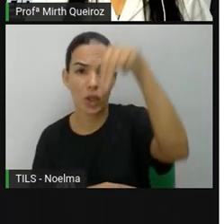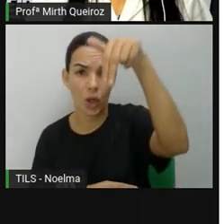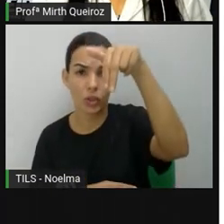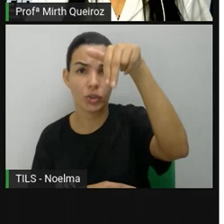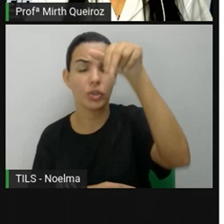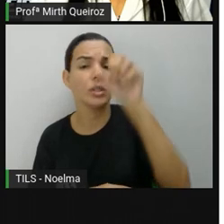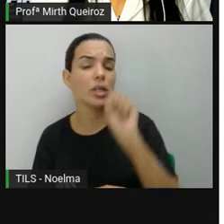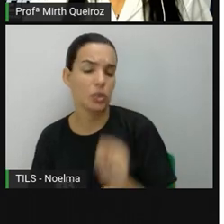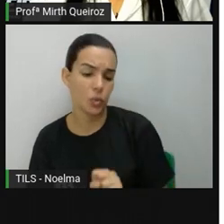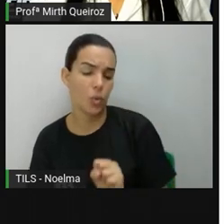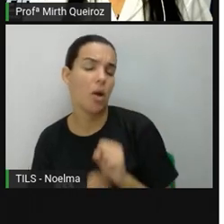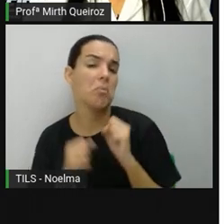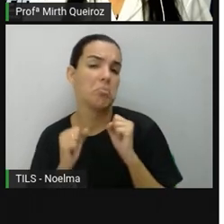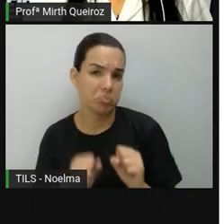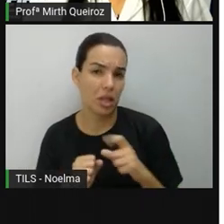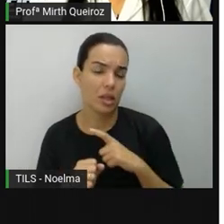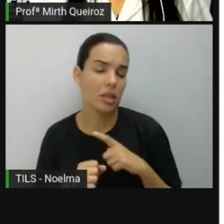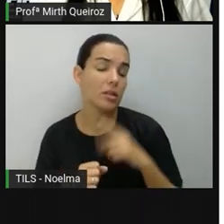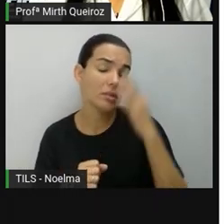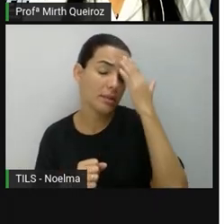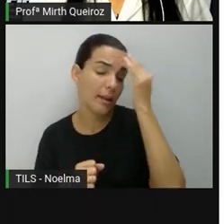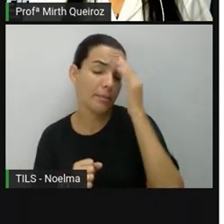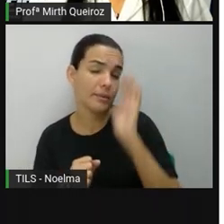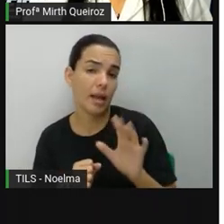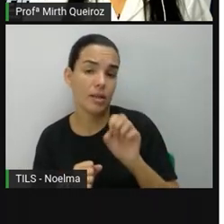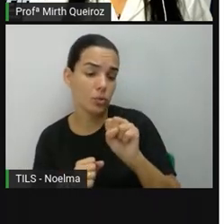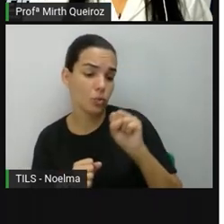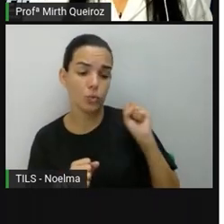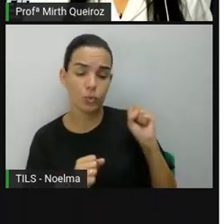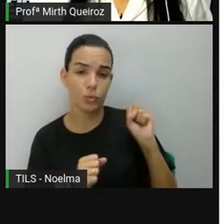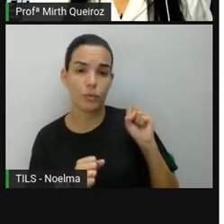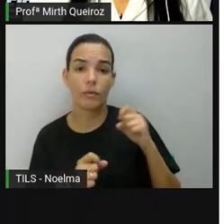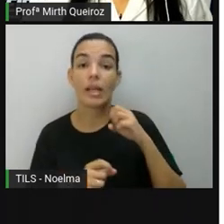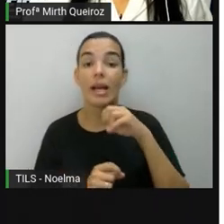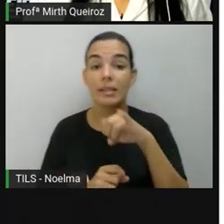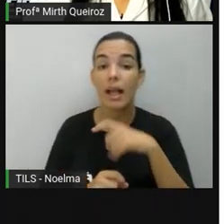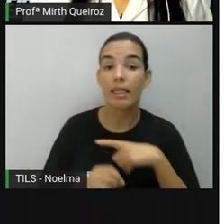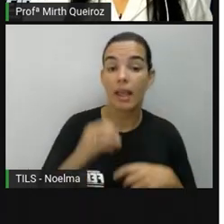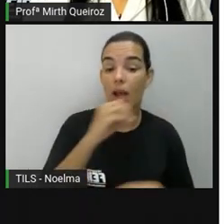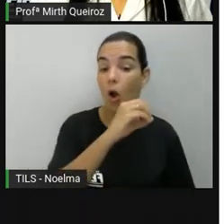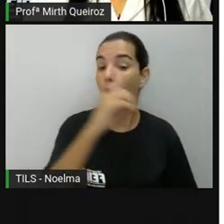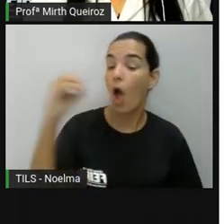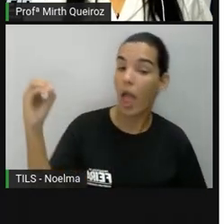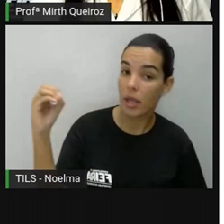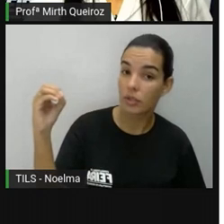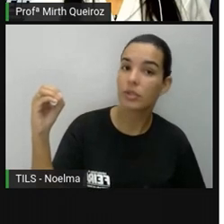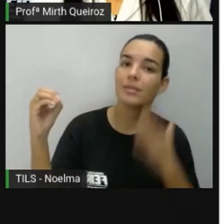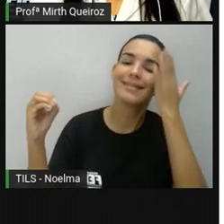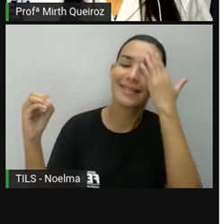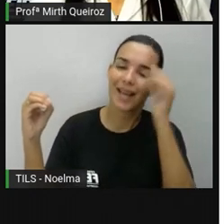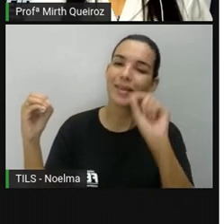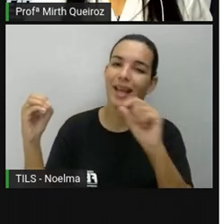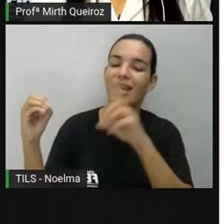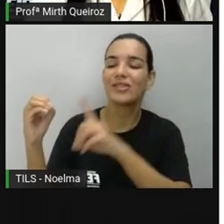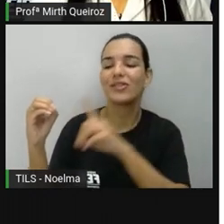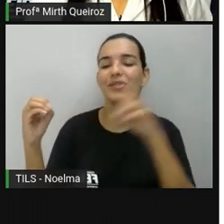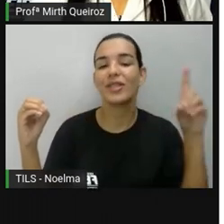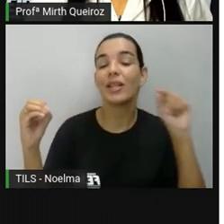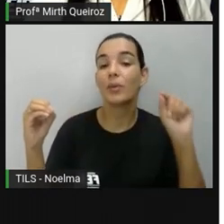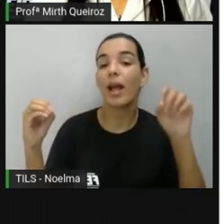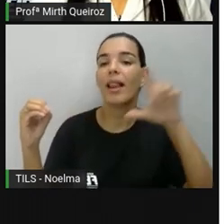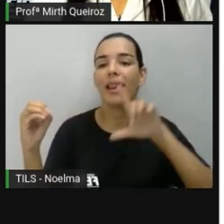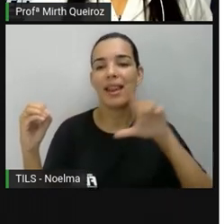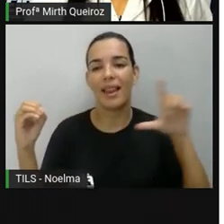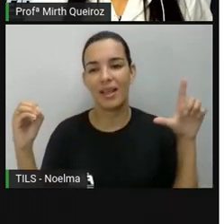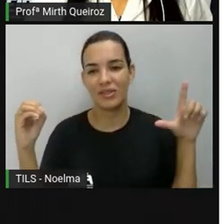norte à frente, atrás será sul. Se nós temos o oeste à esquerda, à direita vai ser o